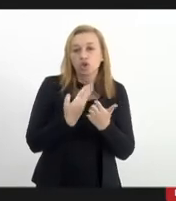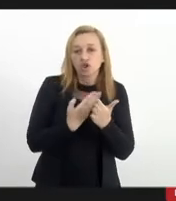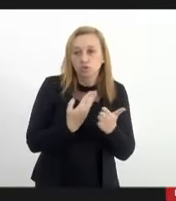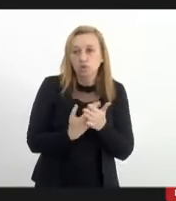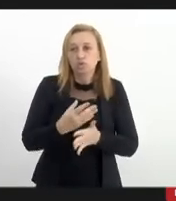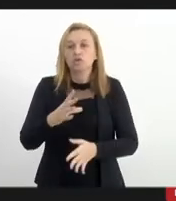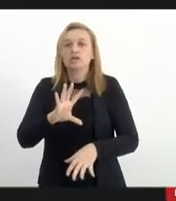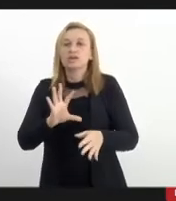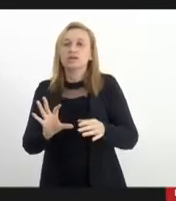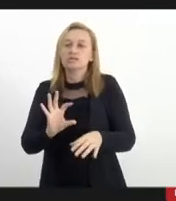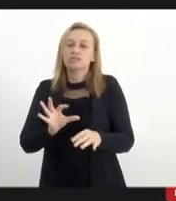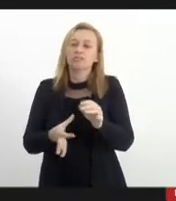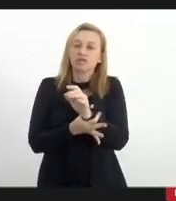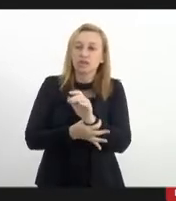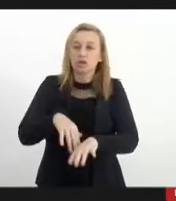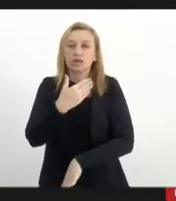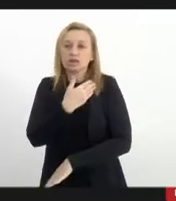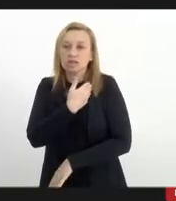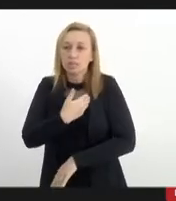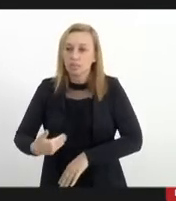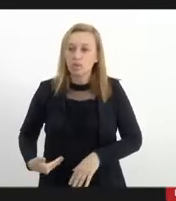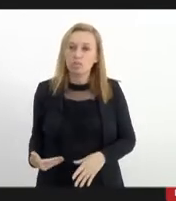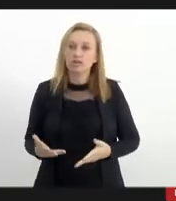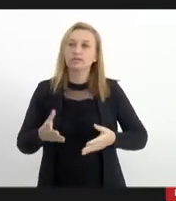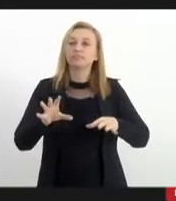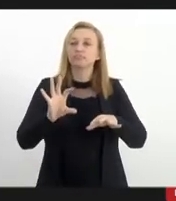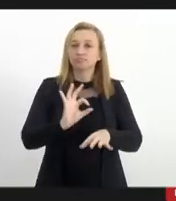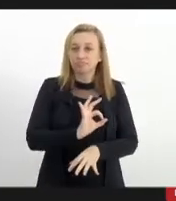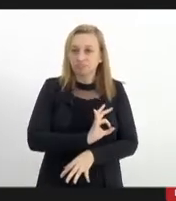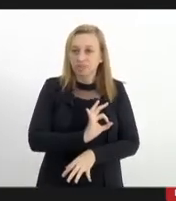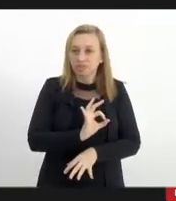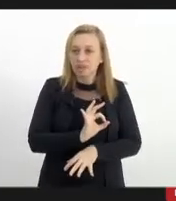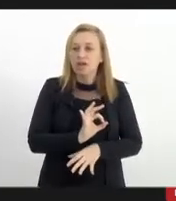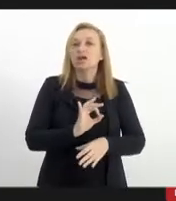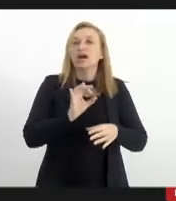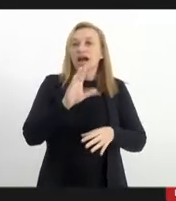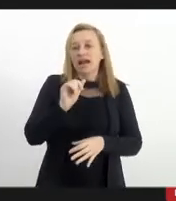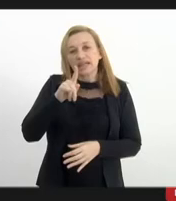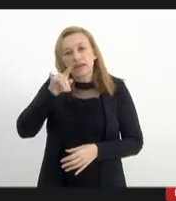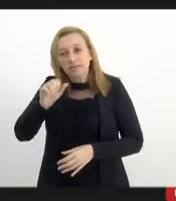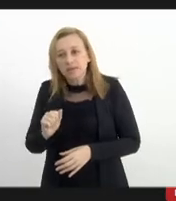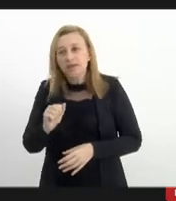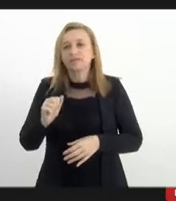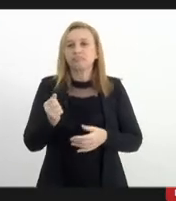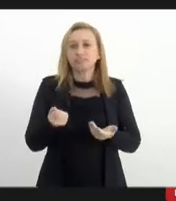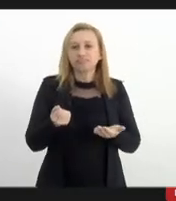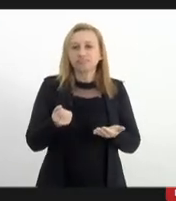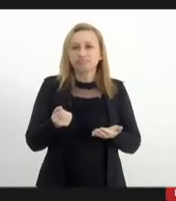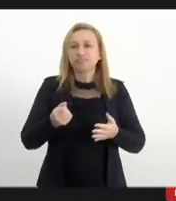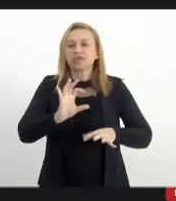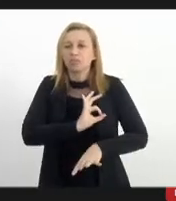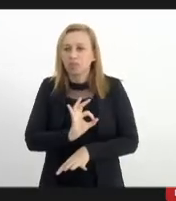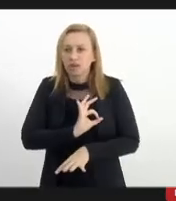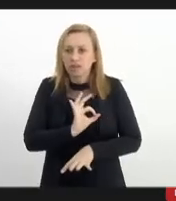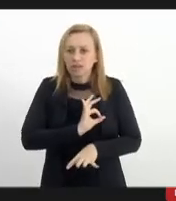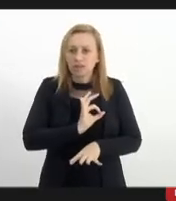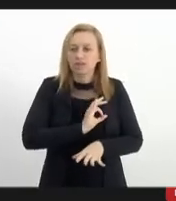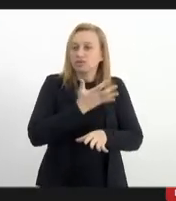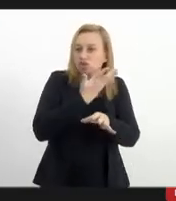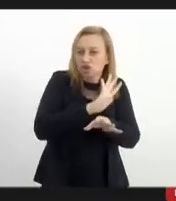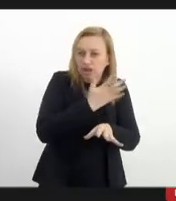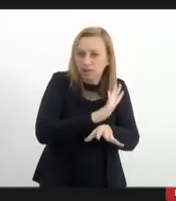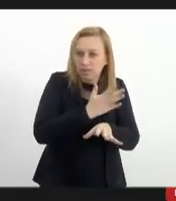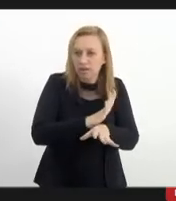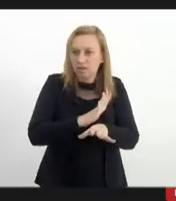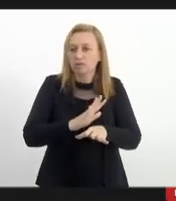isso reflete no universo da Secretaria de Polícia Civil, na Academia de Polícia, nas preleções das operações e nos treinamentos que